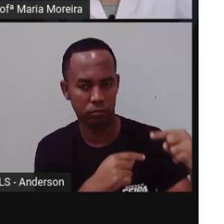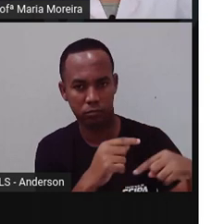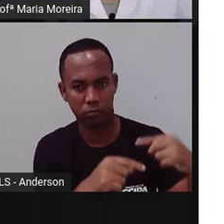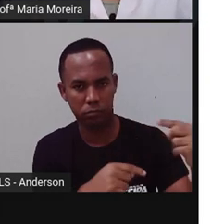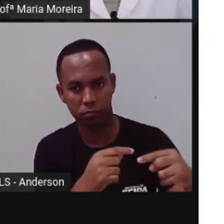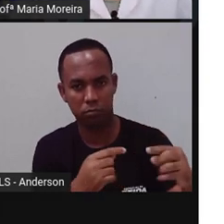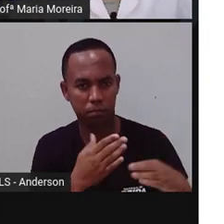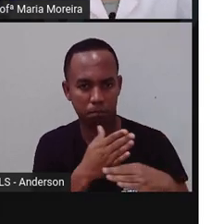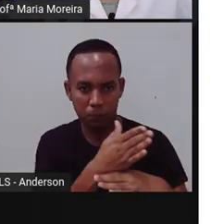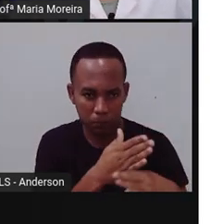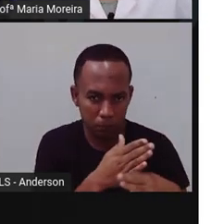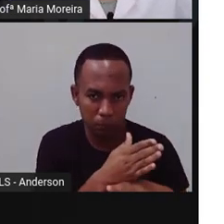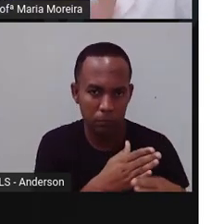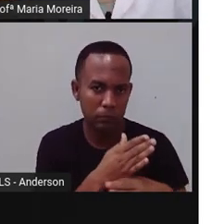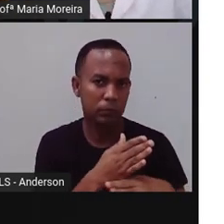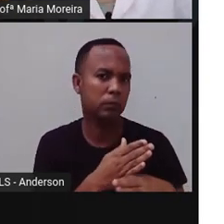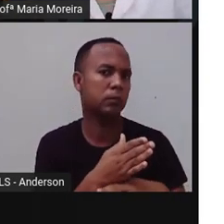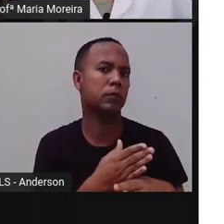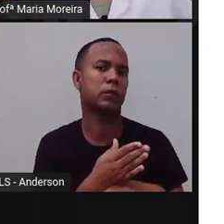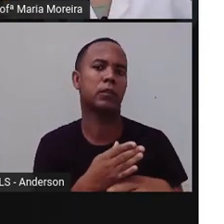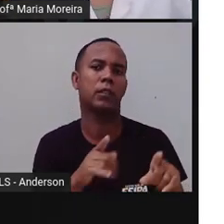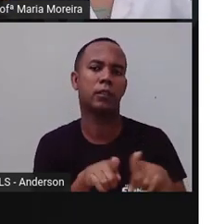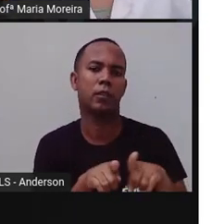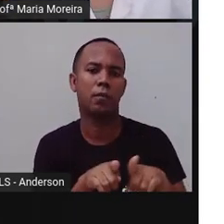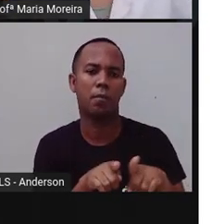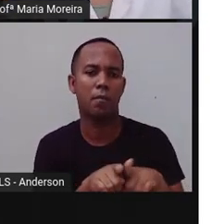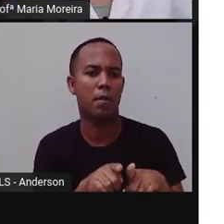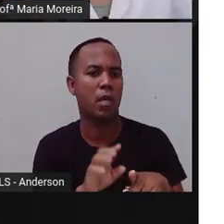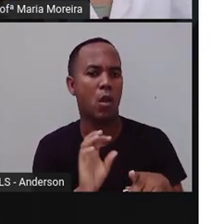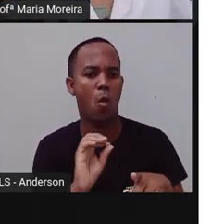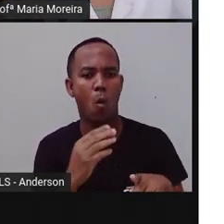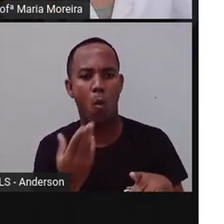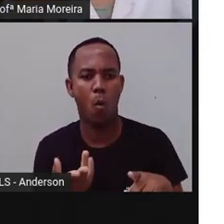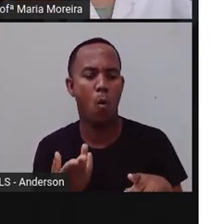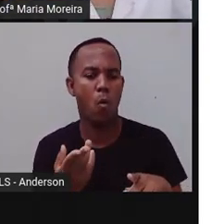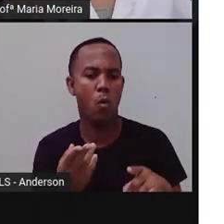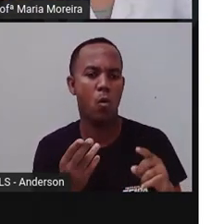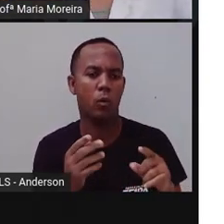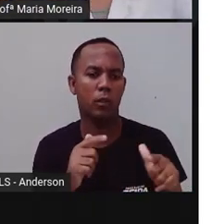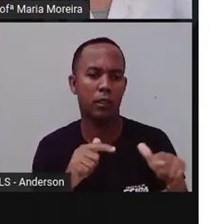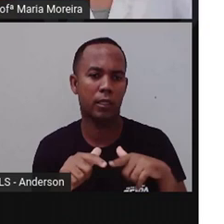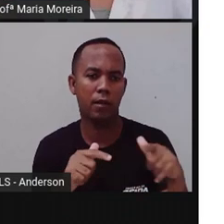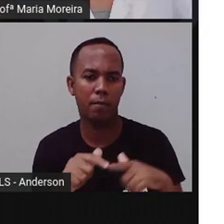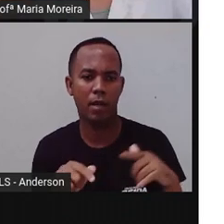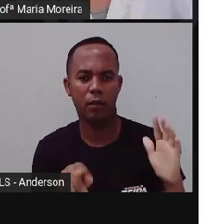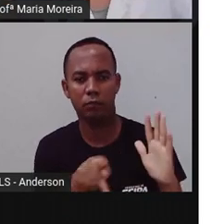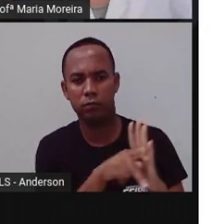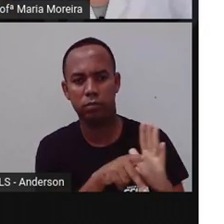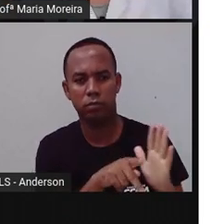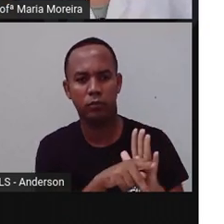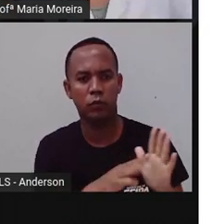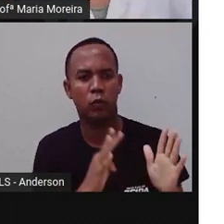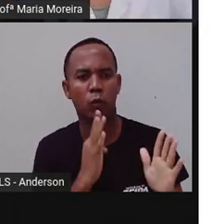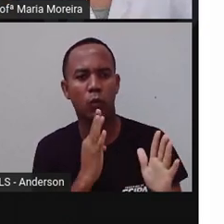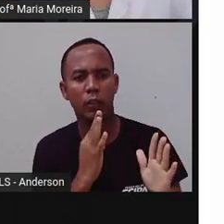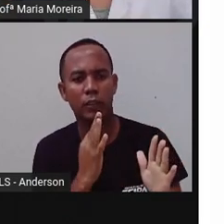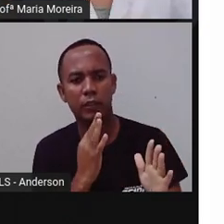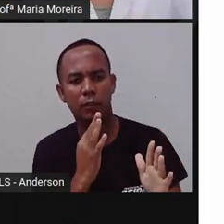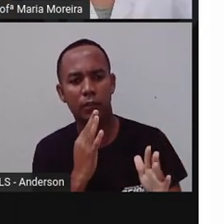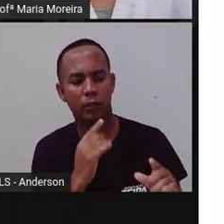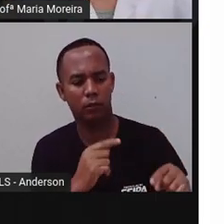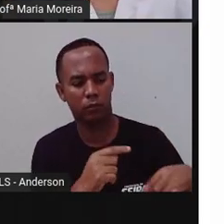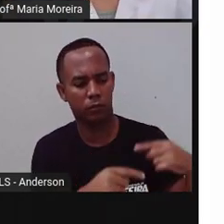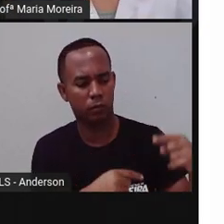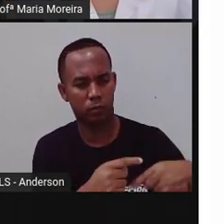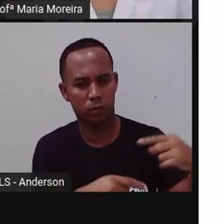marceneiros. Uma família inteira de floristas. Então, por quê? Porque esse conhecimento, ele era passado de um para